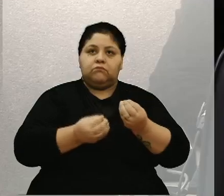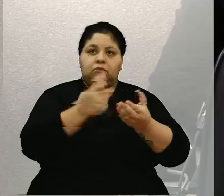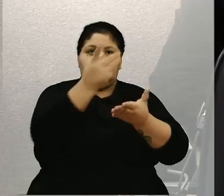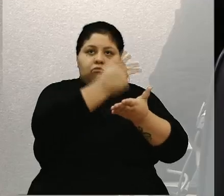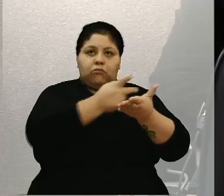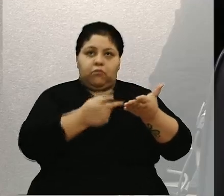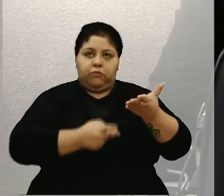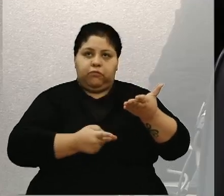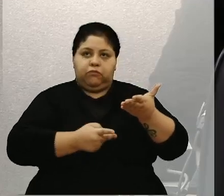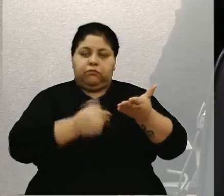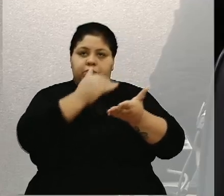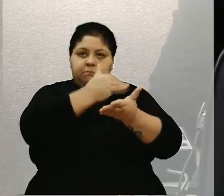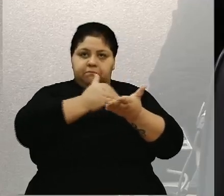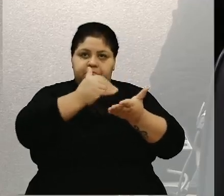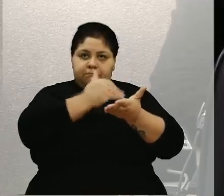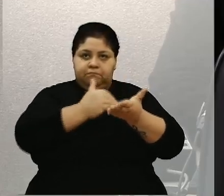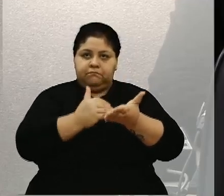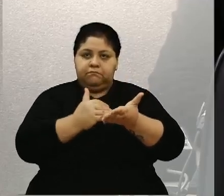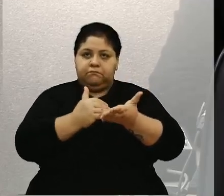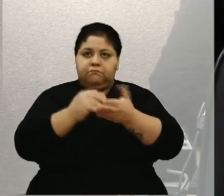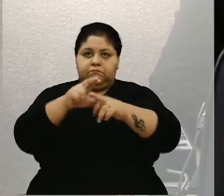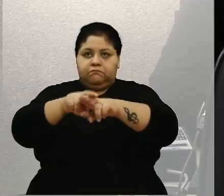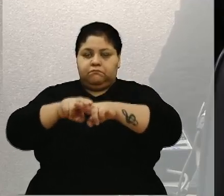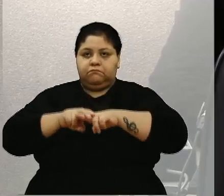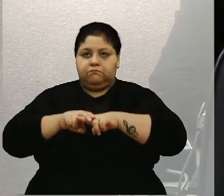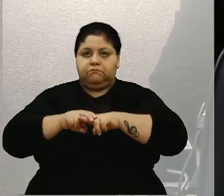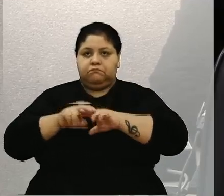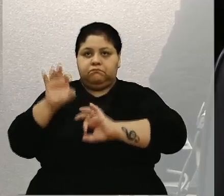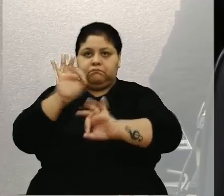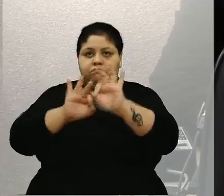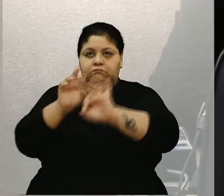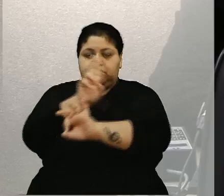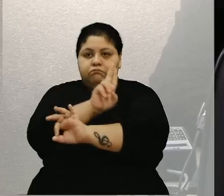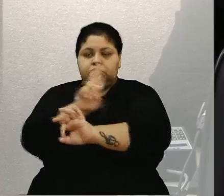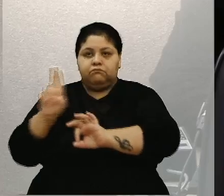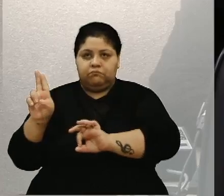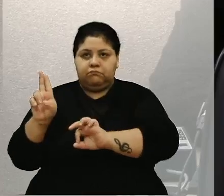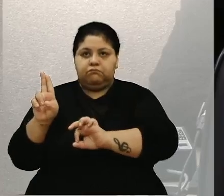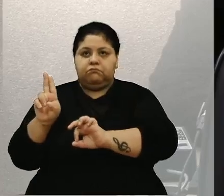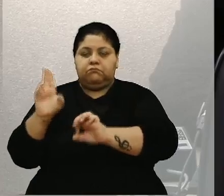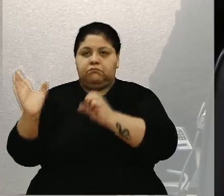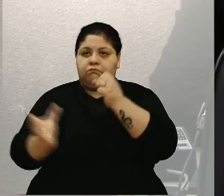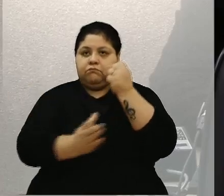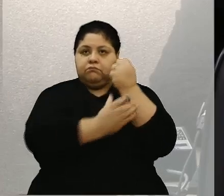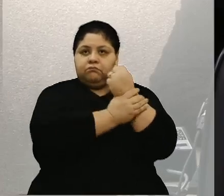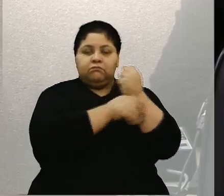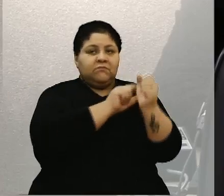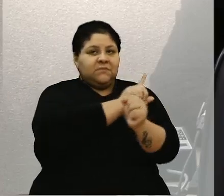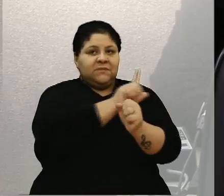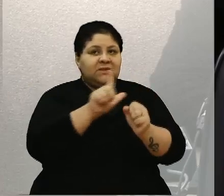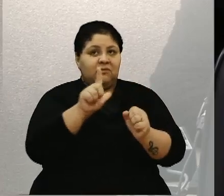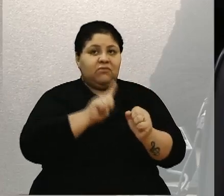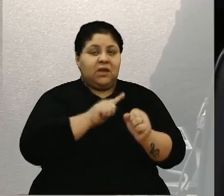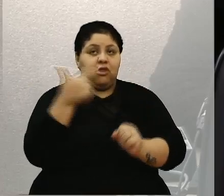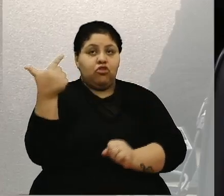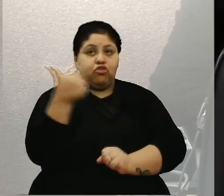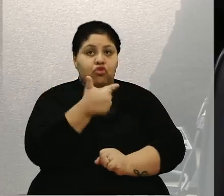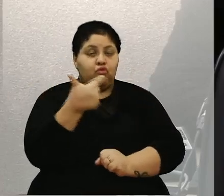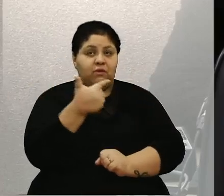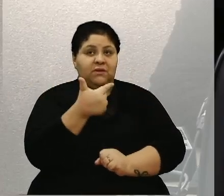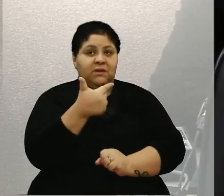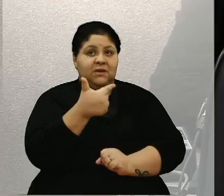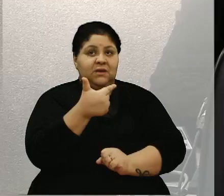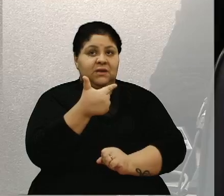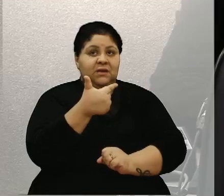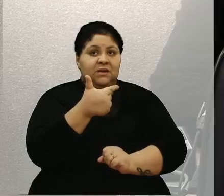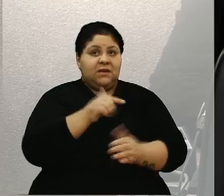desta Secretaria. Este fato reforça a adequação do nome proposto, garantindo que não há duplicidade nem conflitos